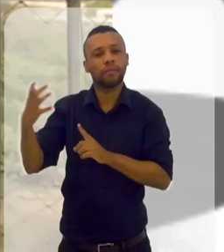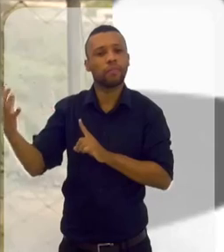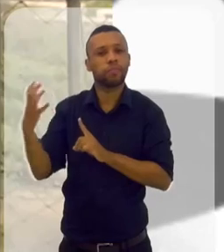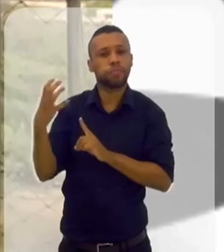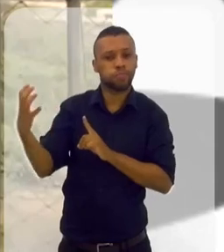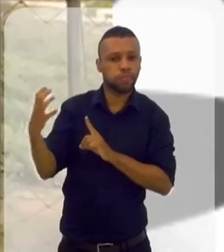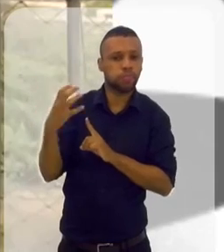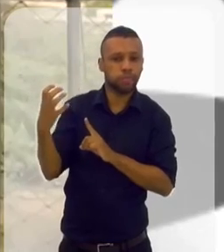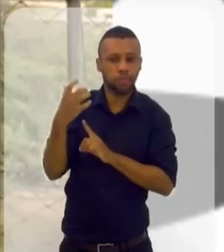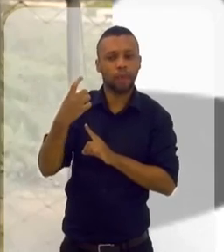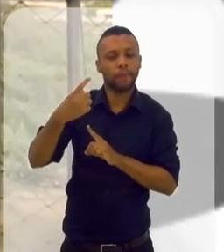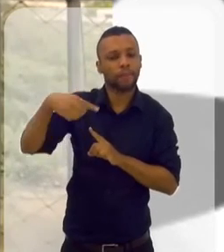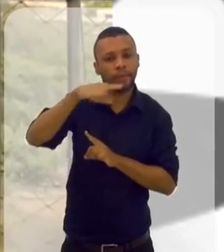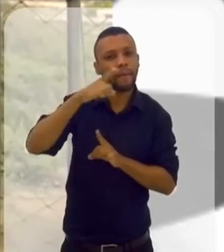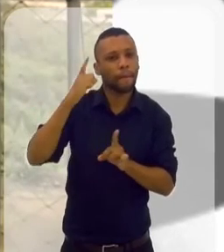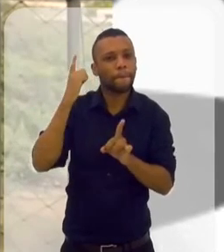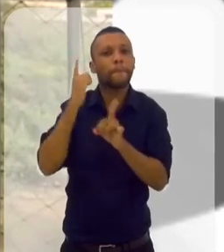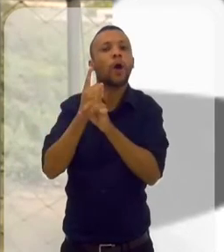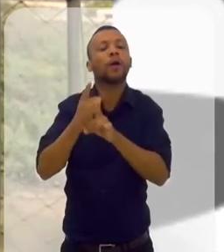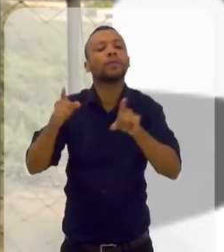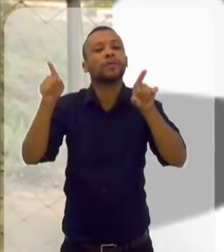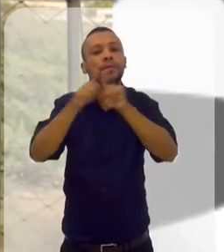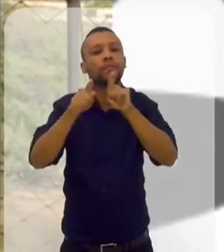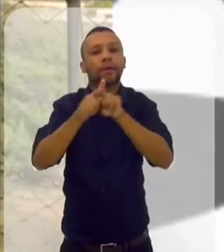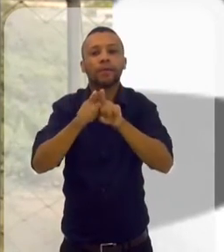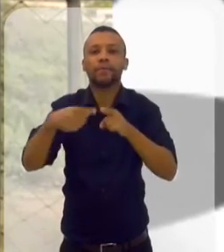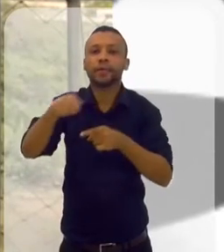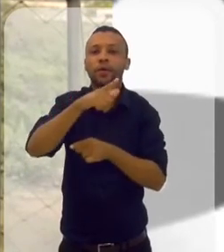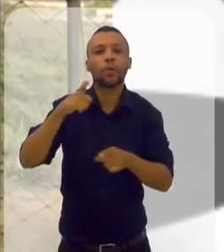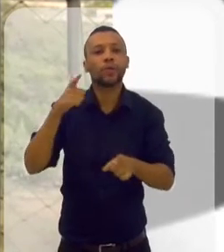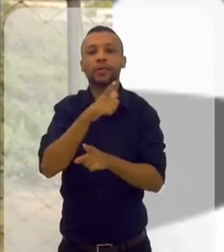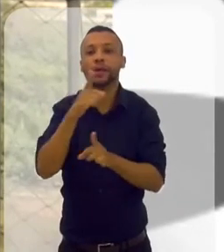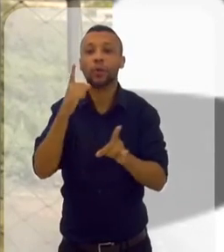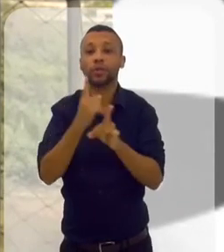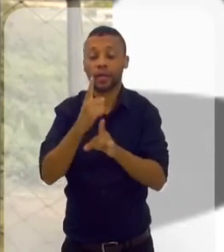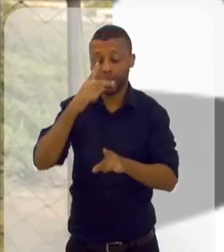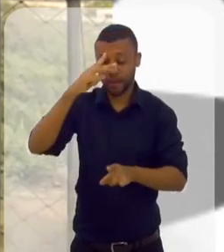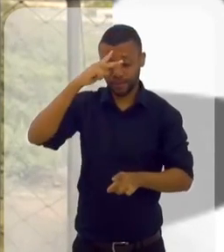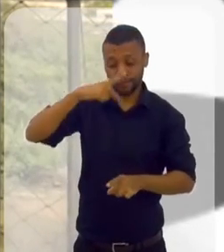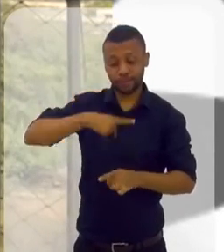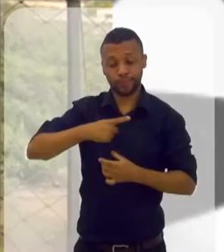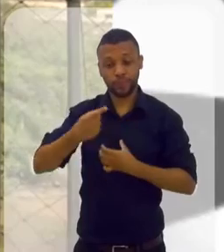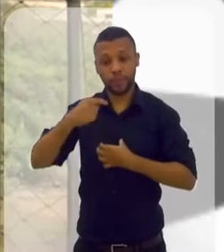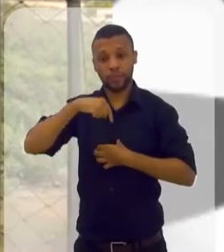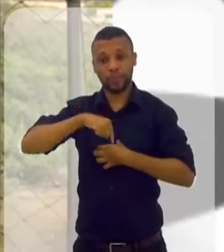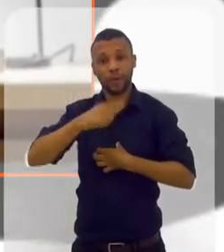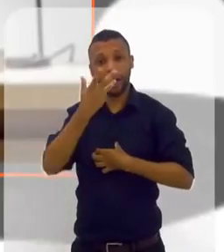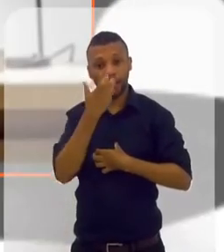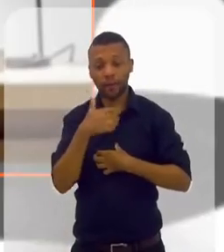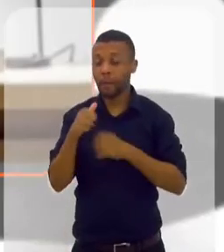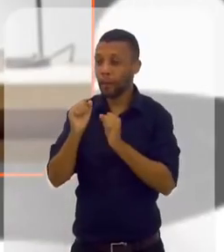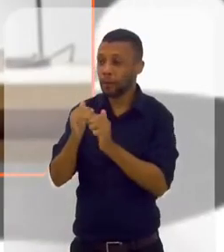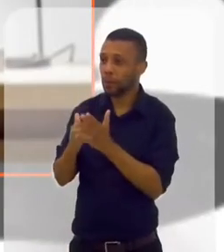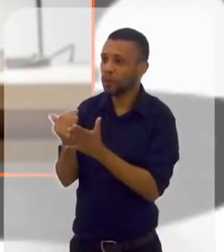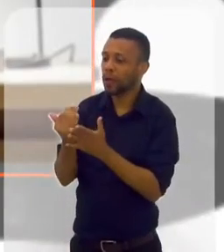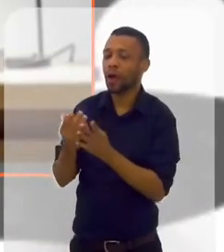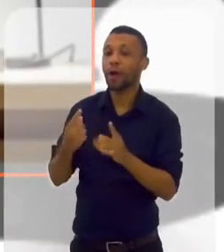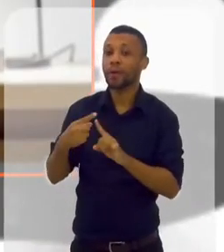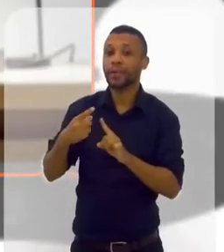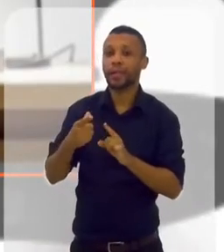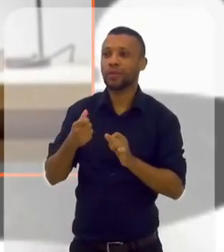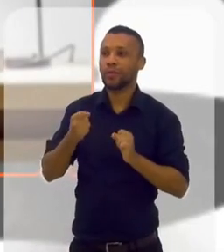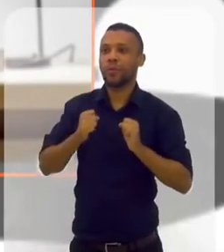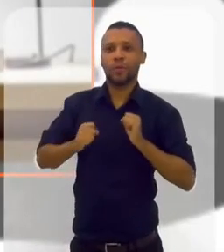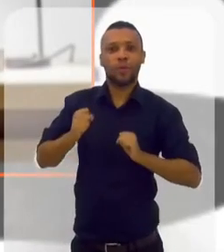fazer uma indução para que vocês encontrem também e para que você encontre com a sua criança interior. Nossa, olha, você já pode começar, porque está